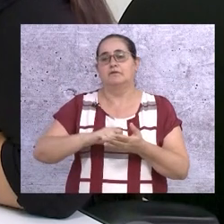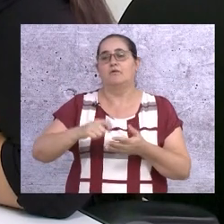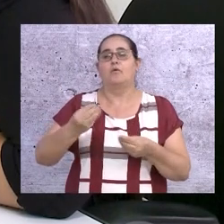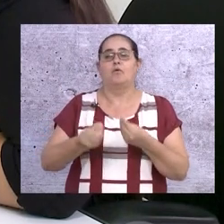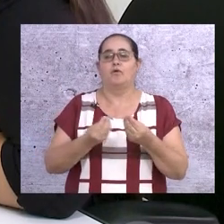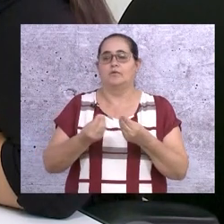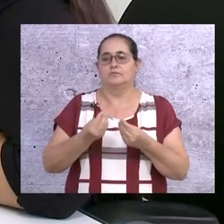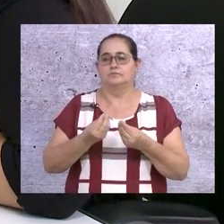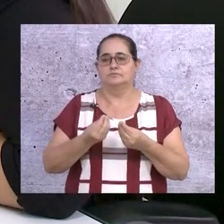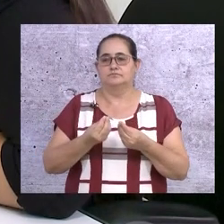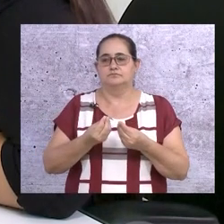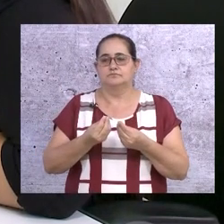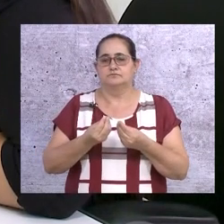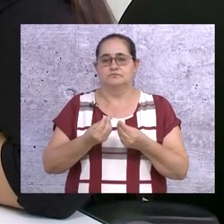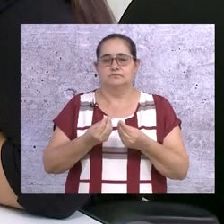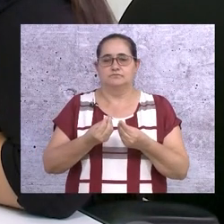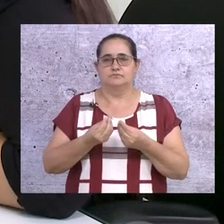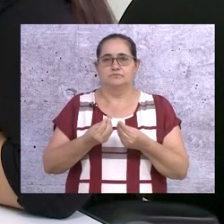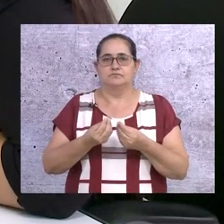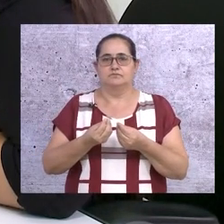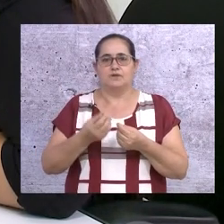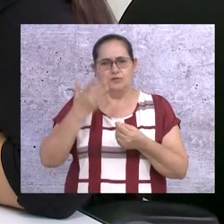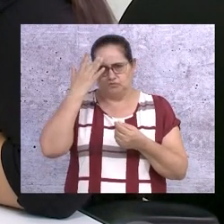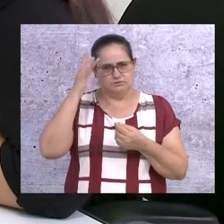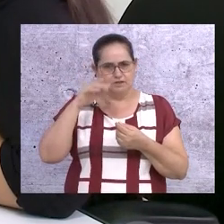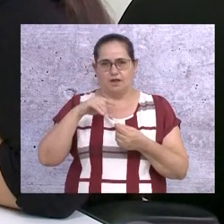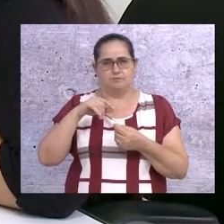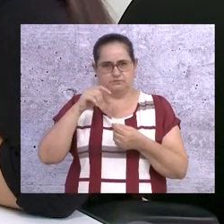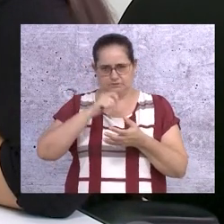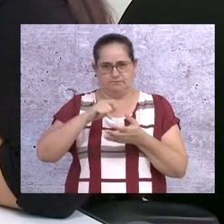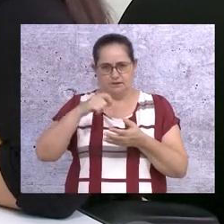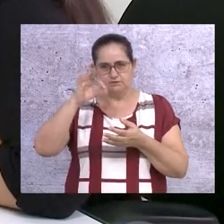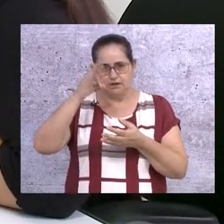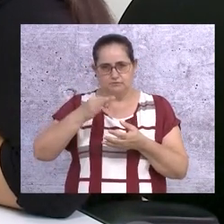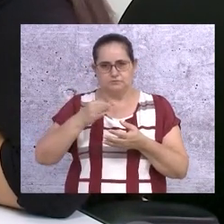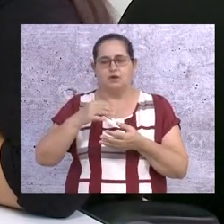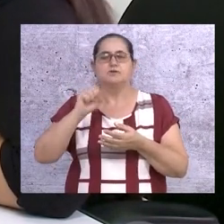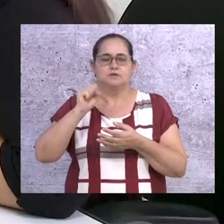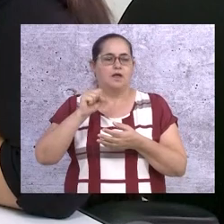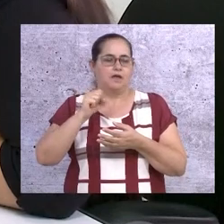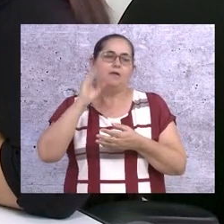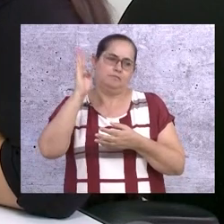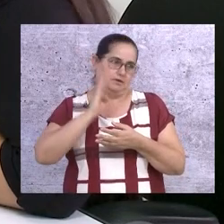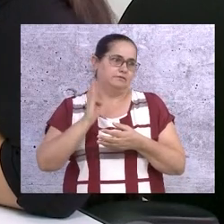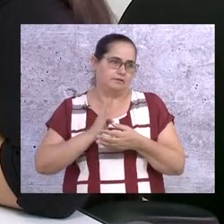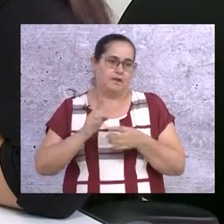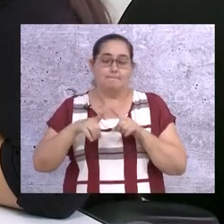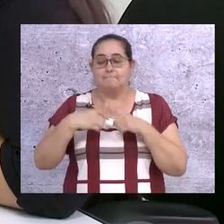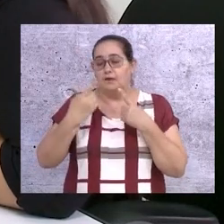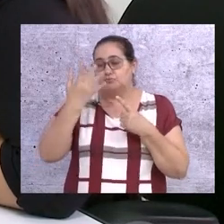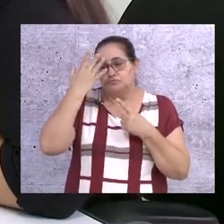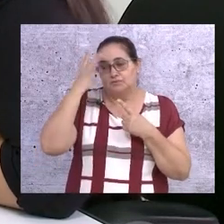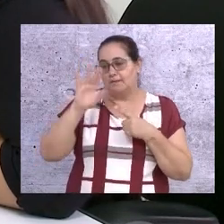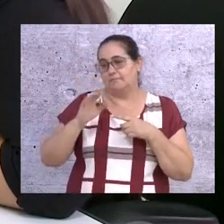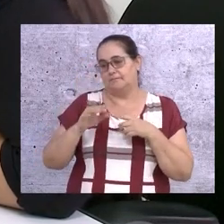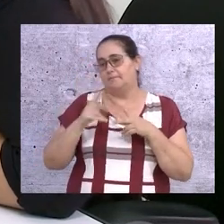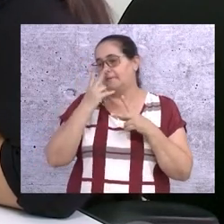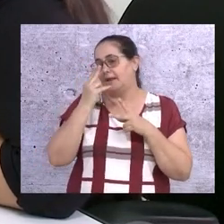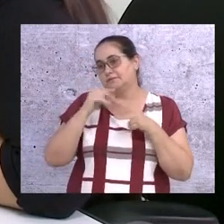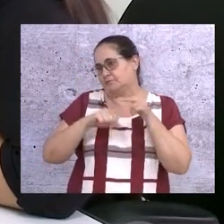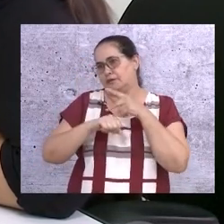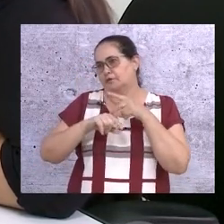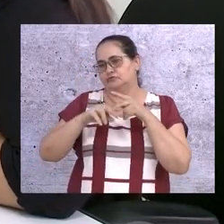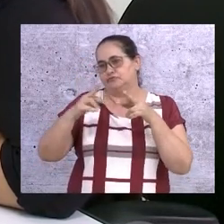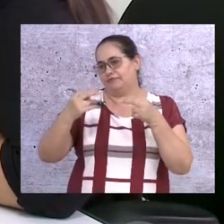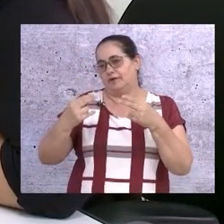Ah, então ela é do nosso idioma, mas ela não sabe escrever nem ler. Ela mora no Brasil. Ela é brasileira, só que ela vive num país estrangeiro.